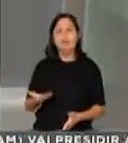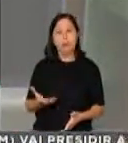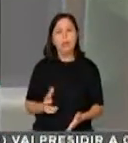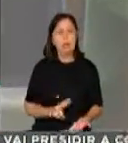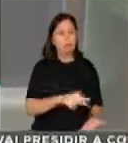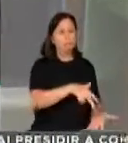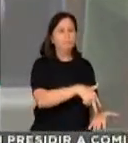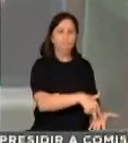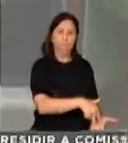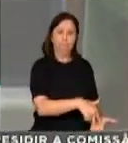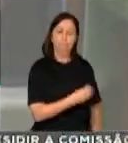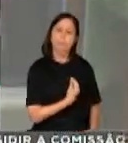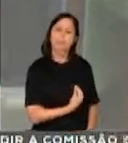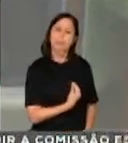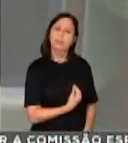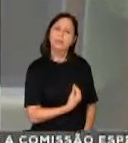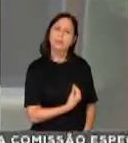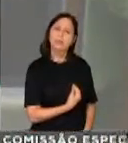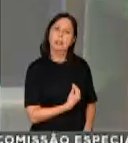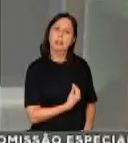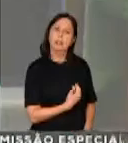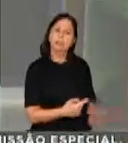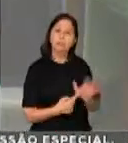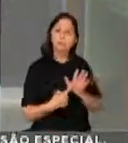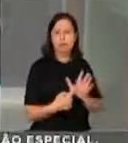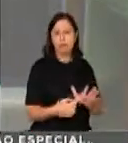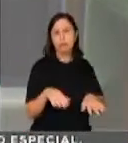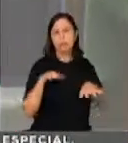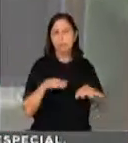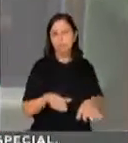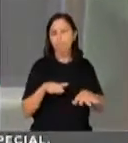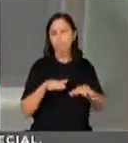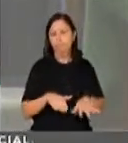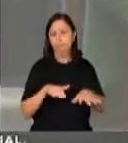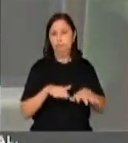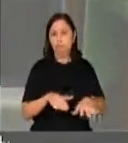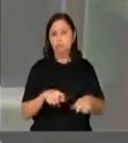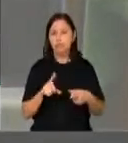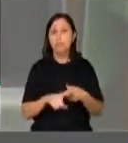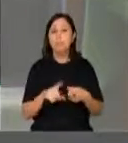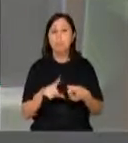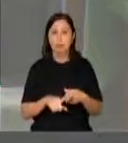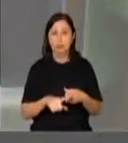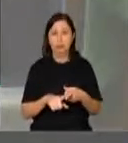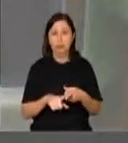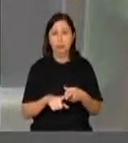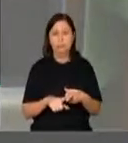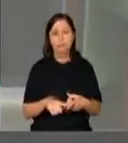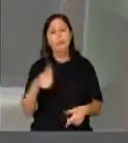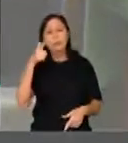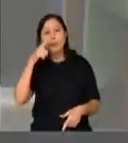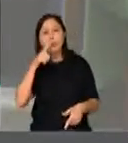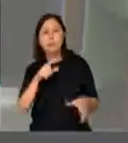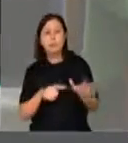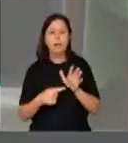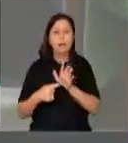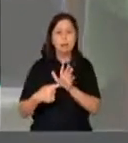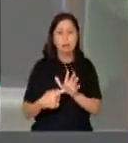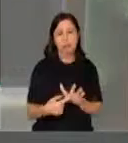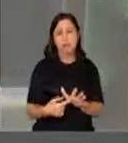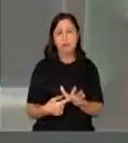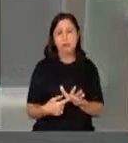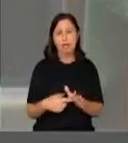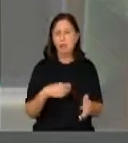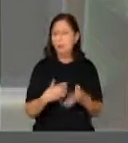estão perto do povo, que estão vendo as dificuldades, que podem mesmo também na oposição, como nós socialistas,